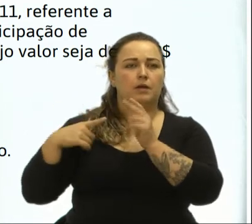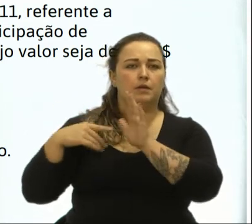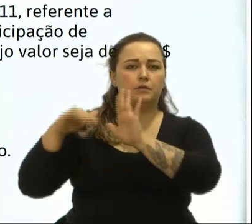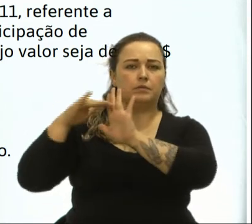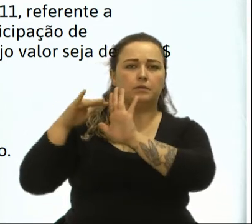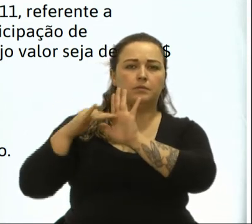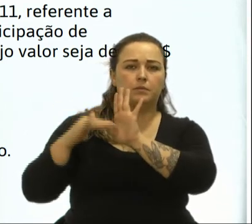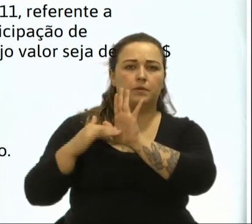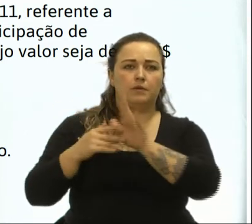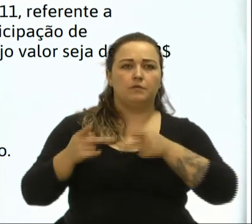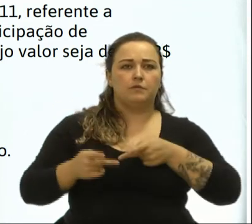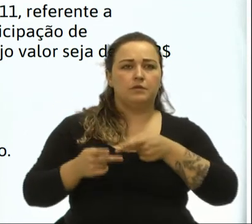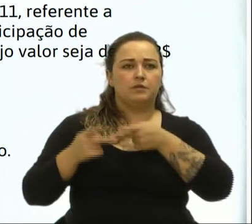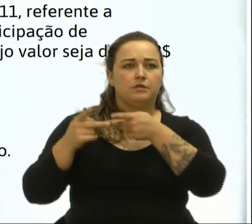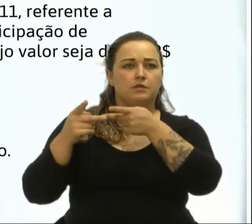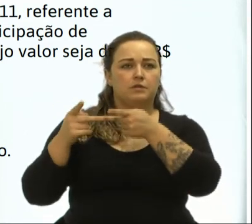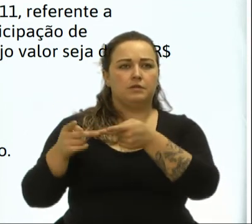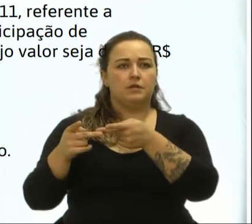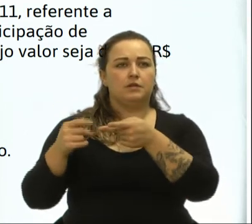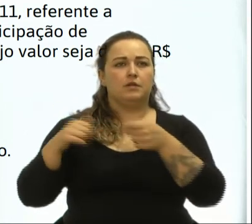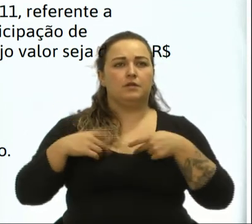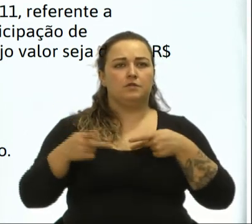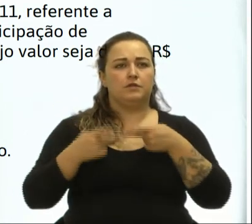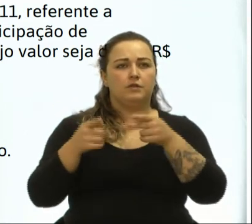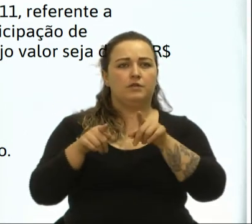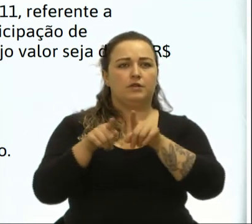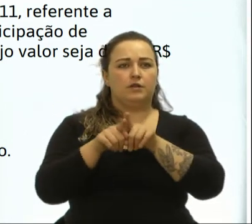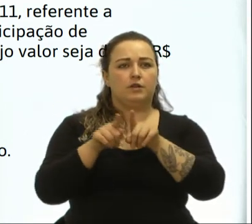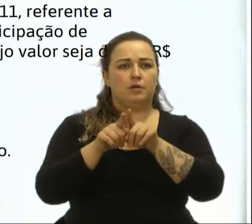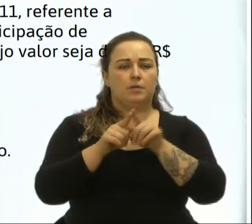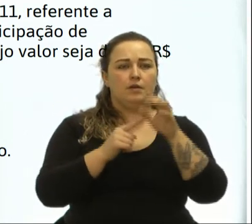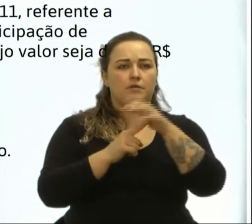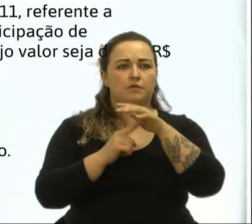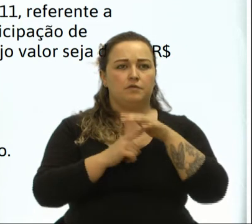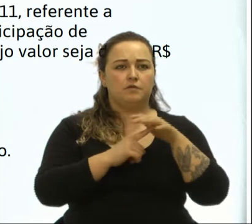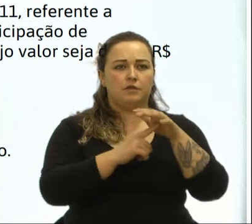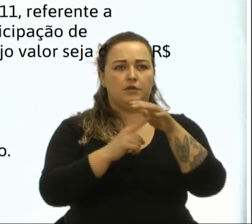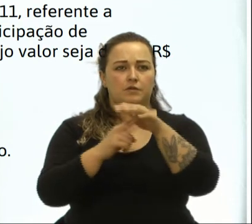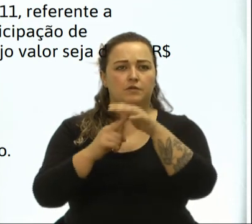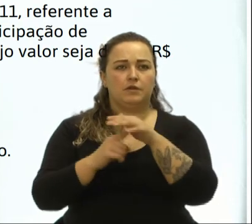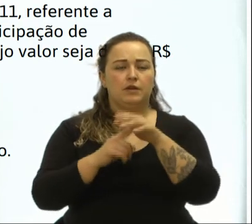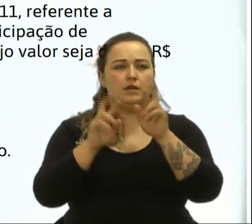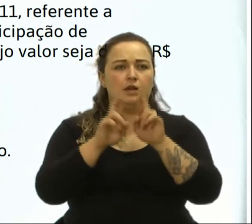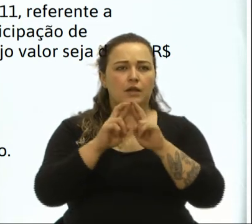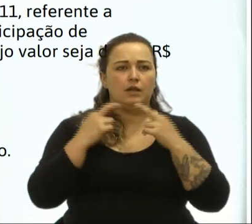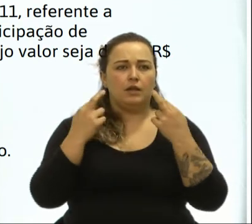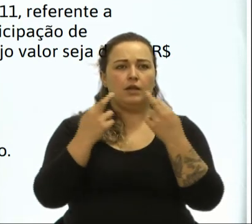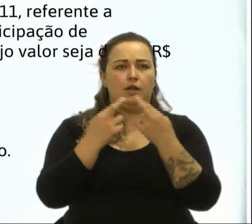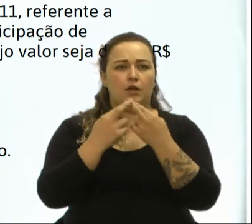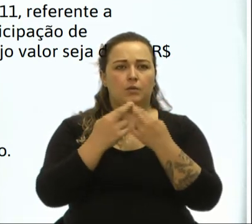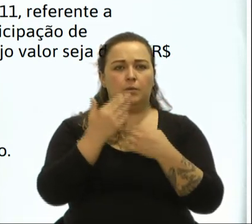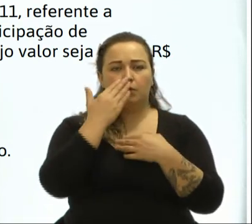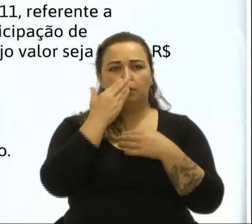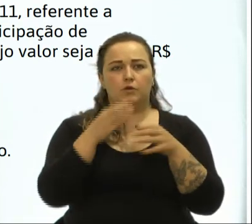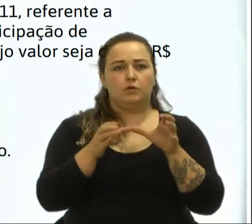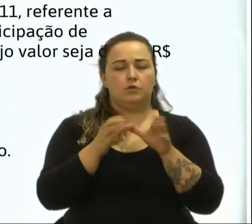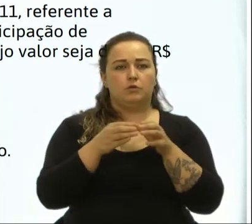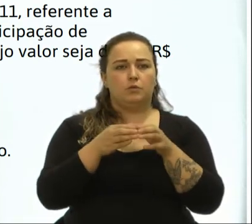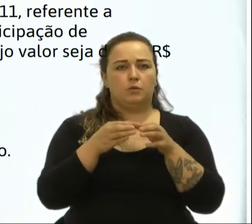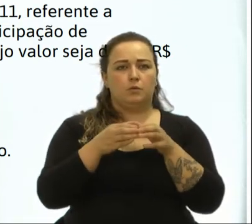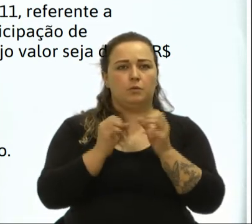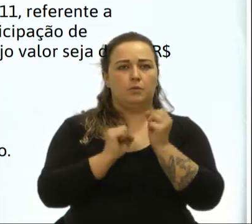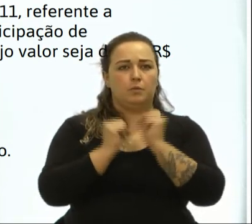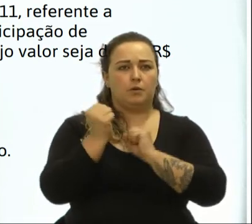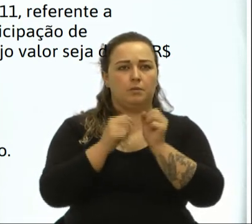Microempa, Sebrae e demais entidades, visitas em feiras realizadas, Plastec, etc., reuniões com a frente parlamentar da micro e pequena